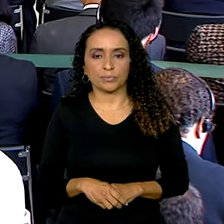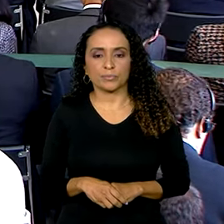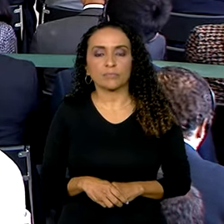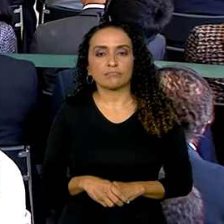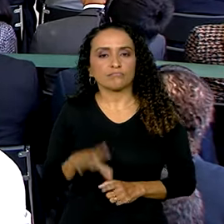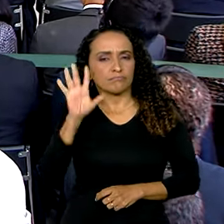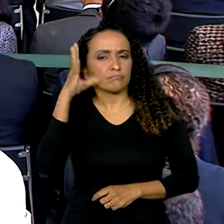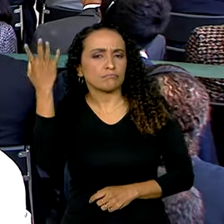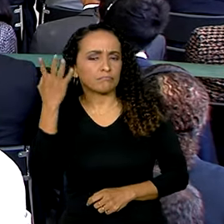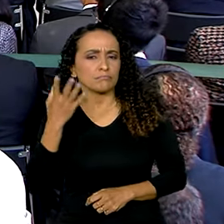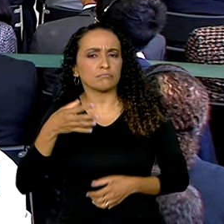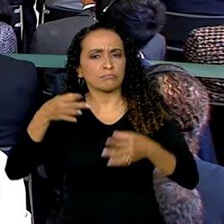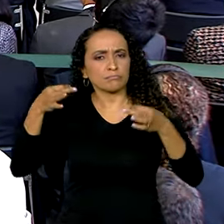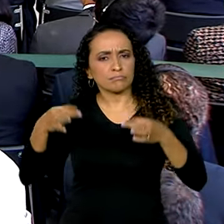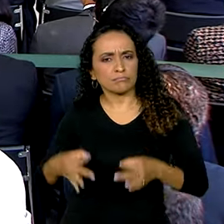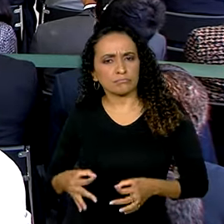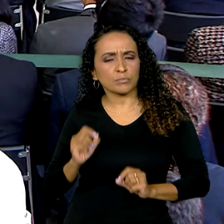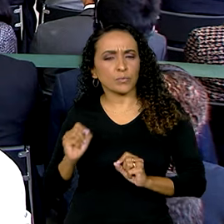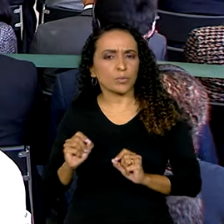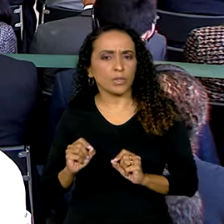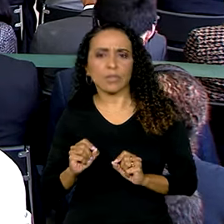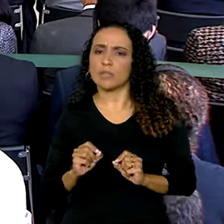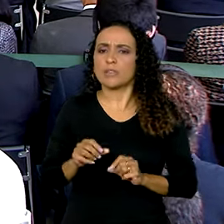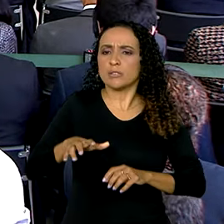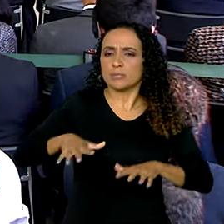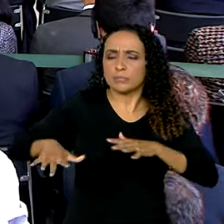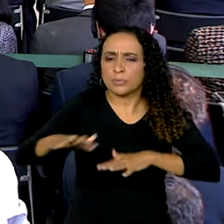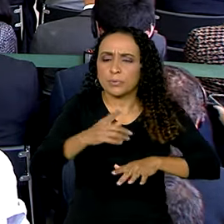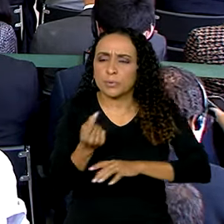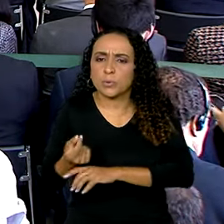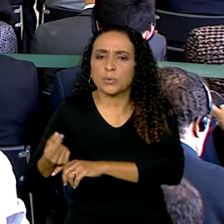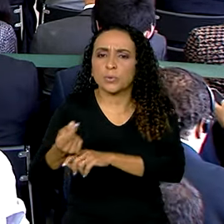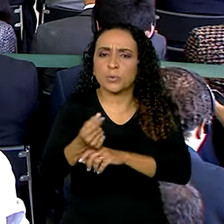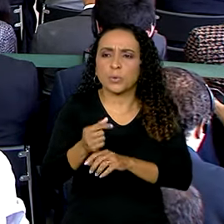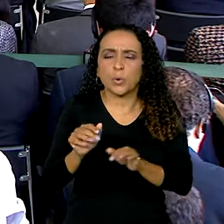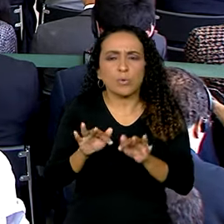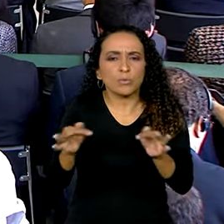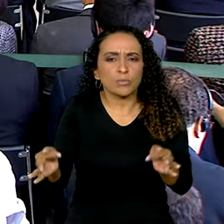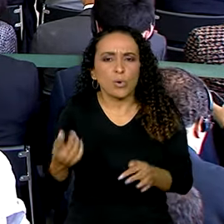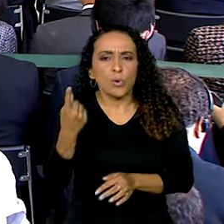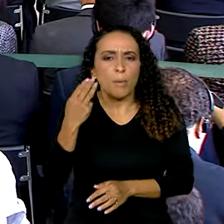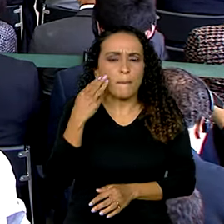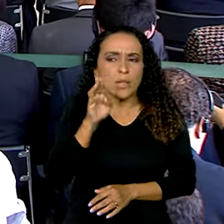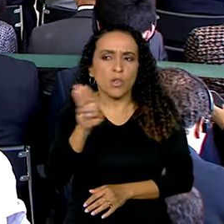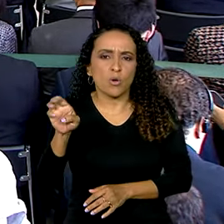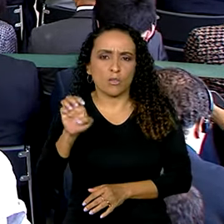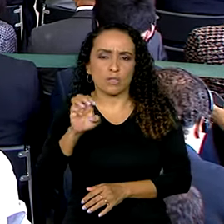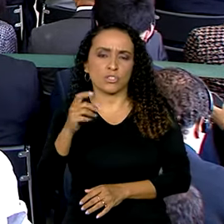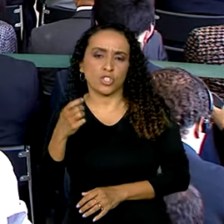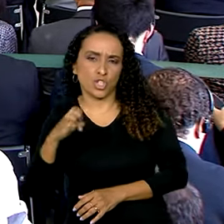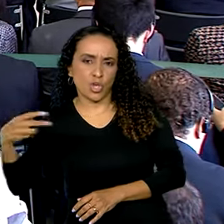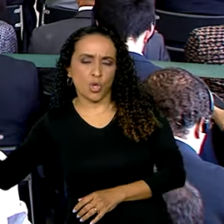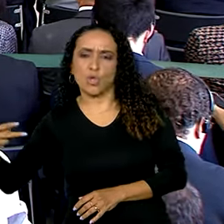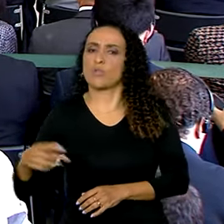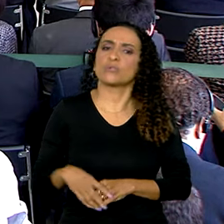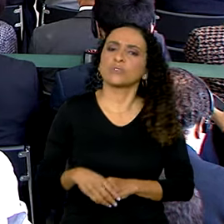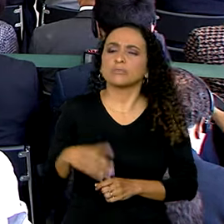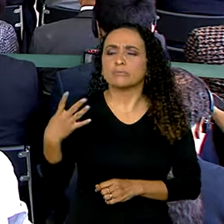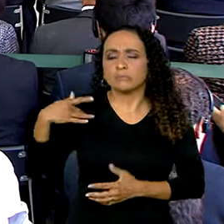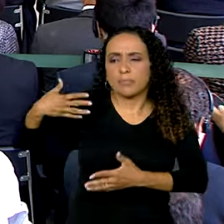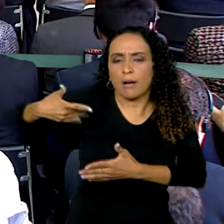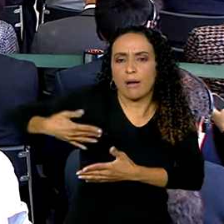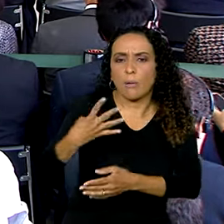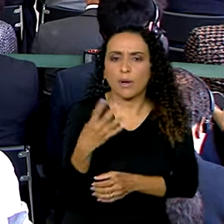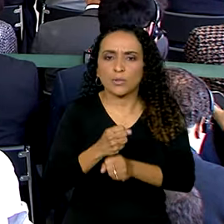Decidimos, de maneira muito concreta, mobilizar financiamentos comuns, 1 bilhão de euros de finanças públicas e privadas em quatro anos,